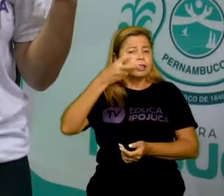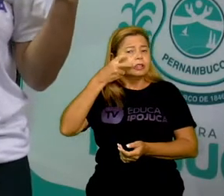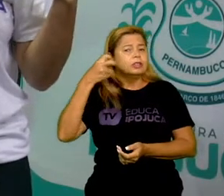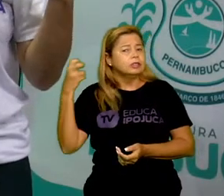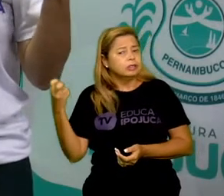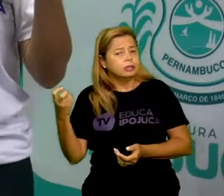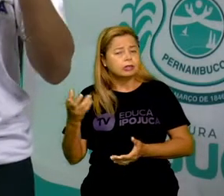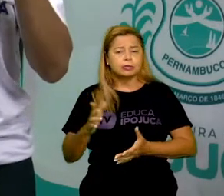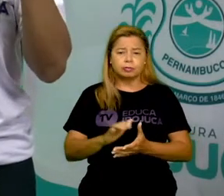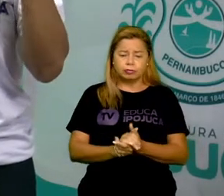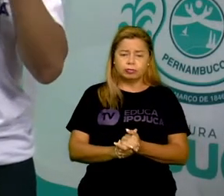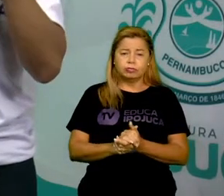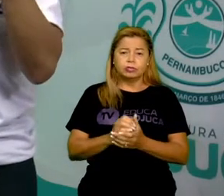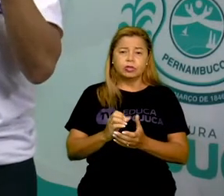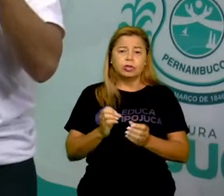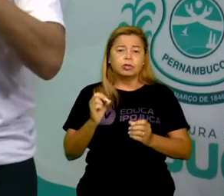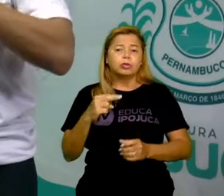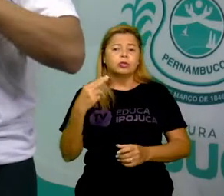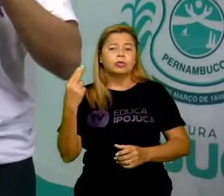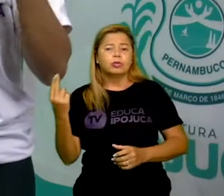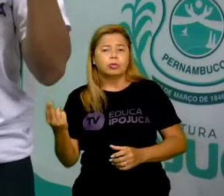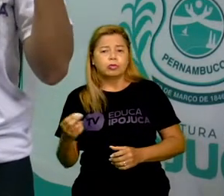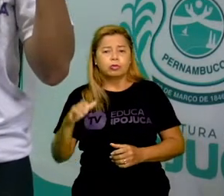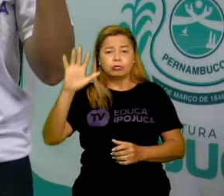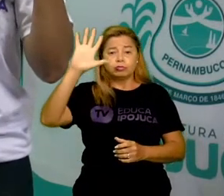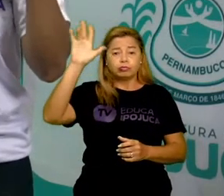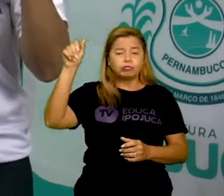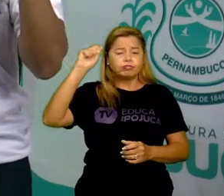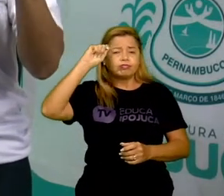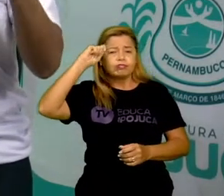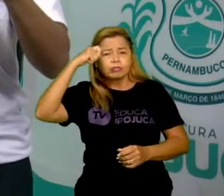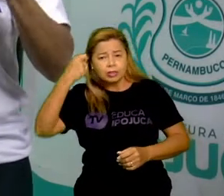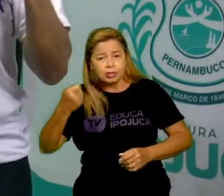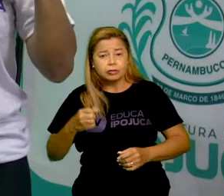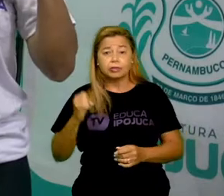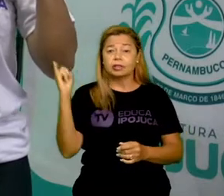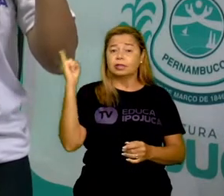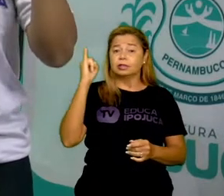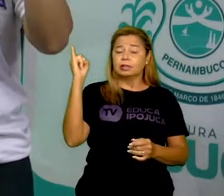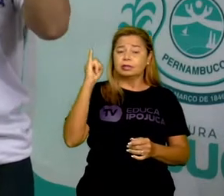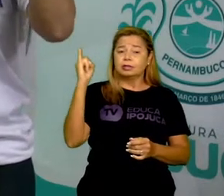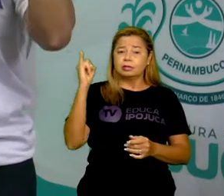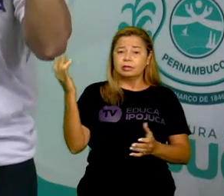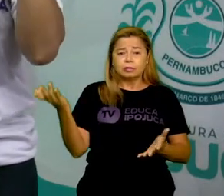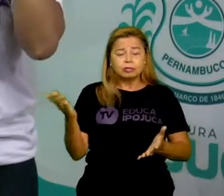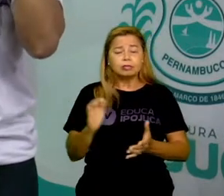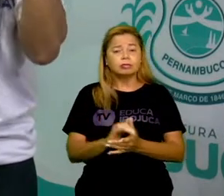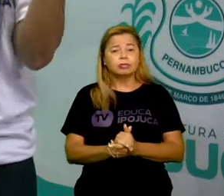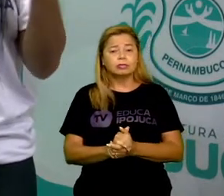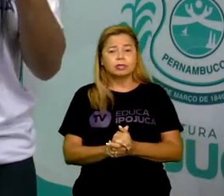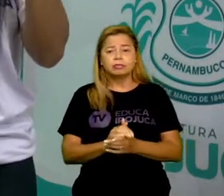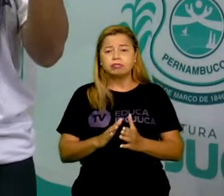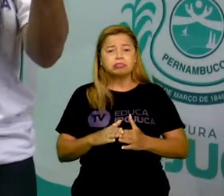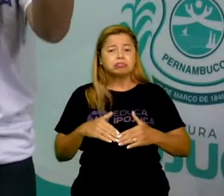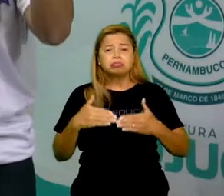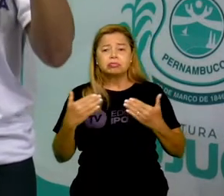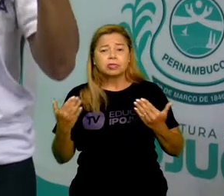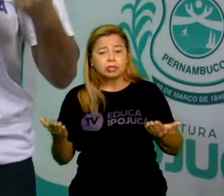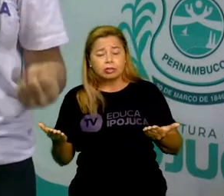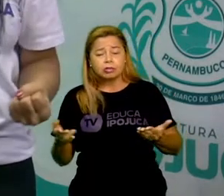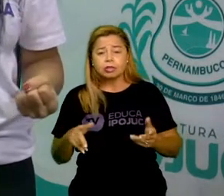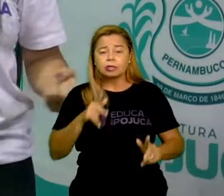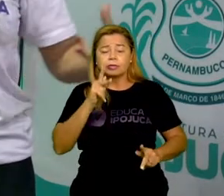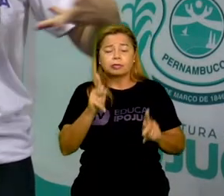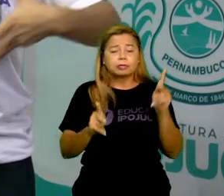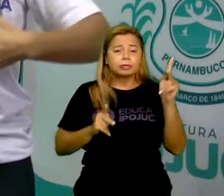ou eu poderia ter uns traços africanos, italianos, e assim, nessa diversidade de